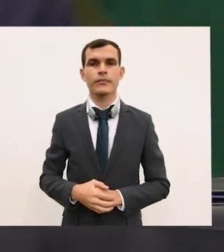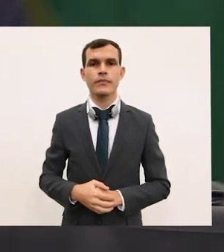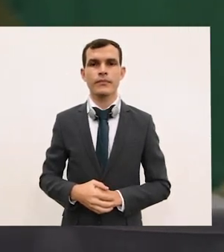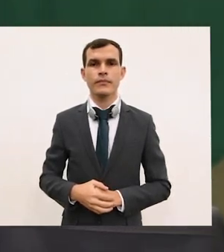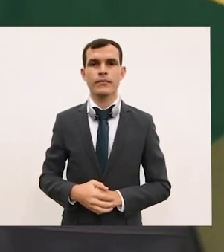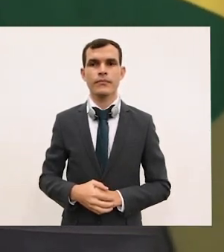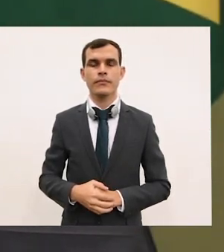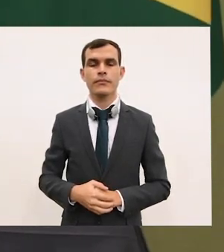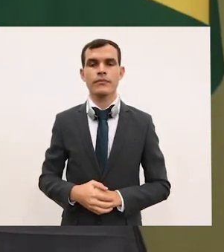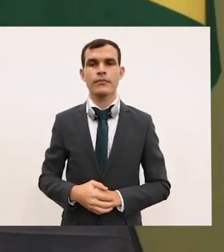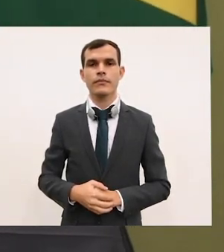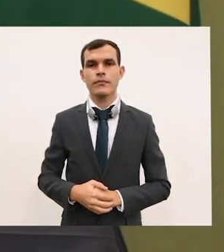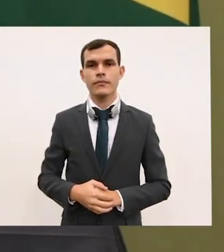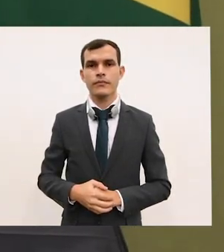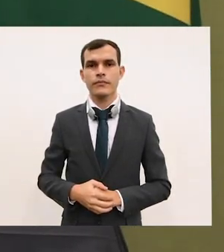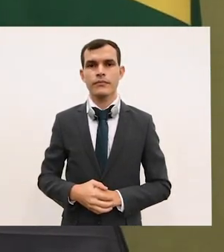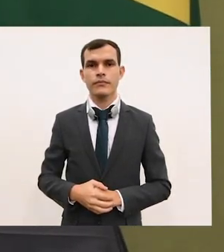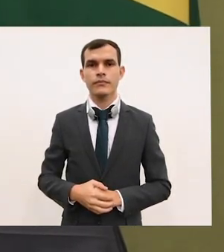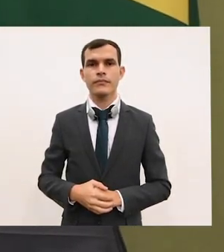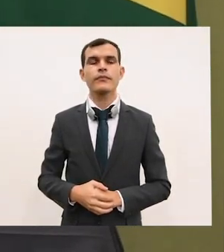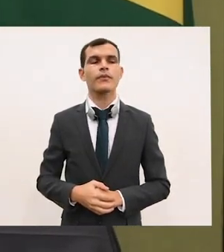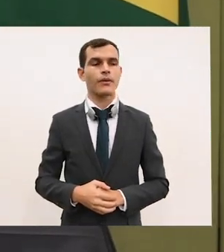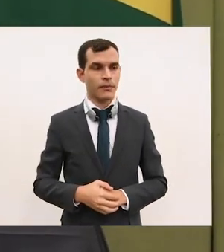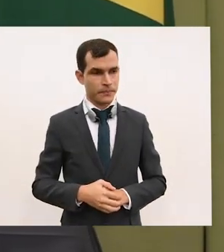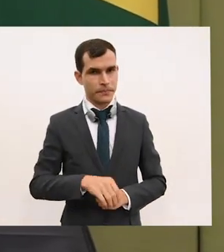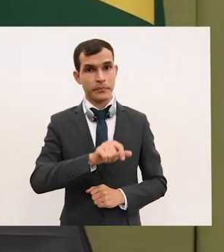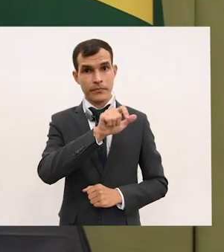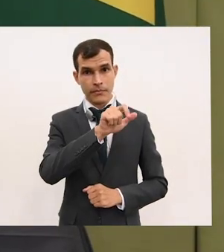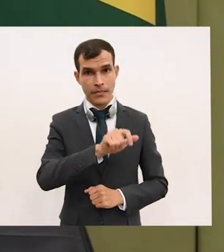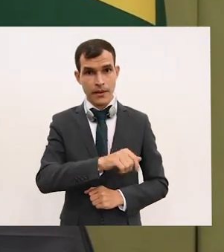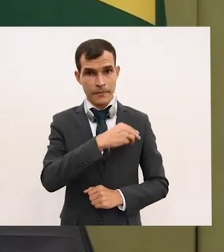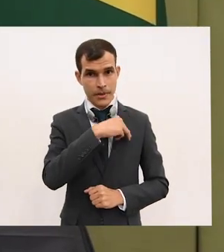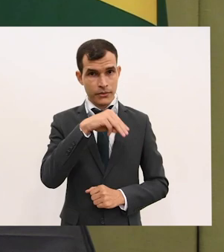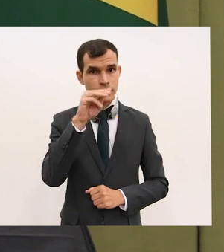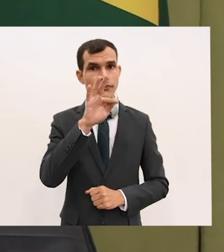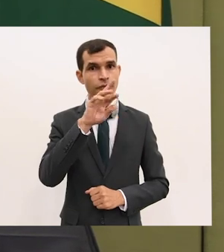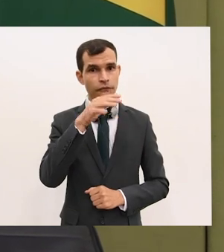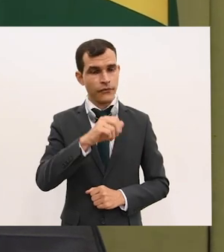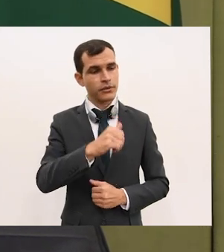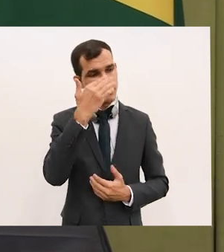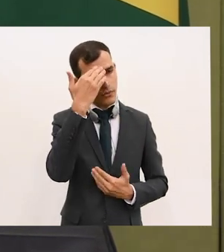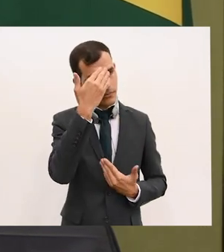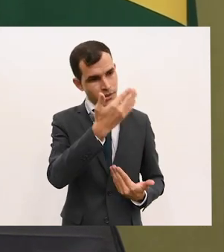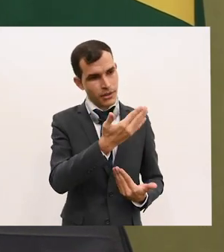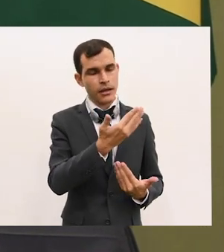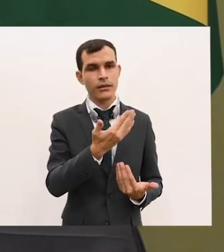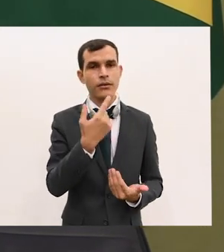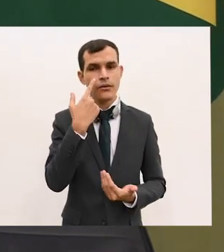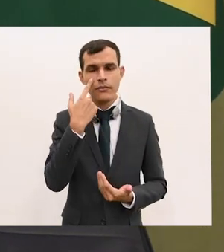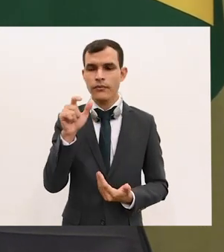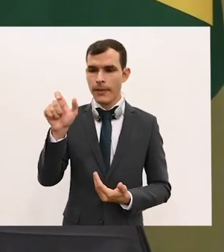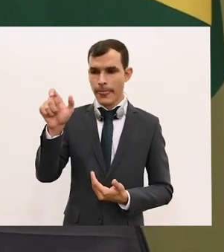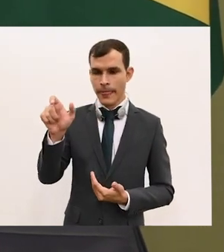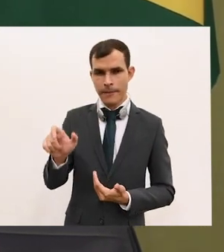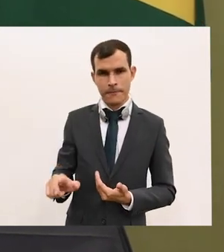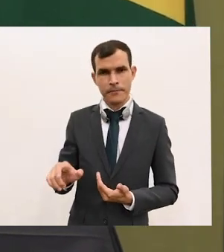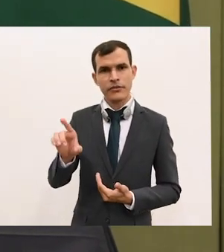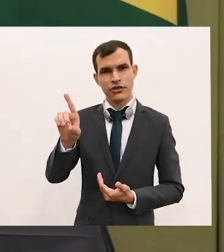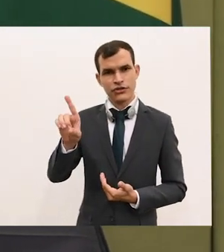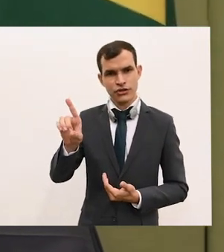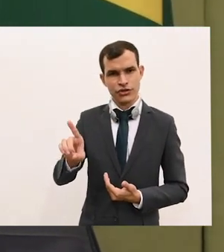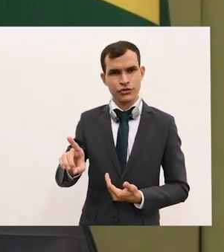muito grato, ministro França. Eu vejo que a diretora-geral tem em seu pulso vários